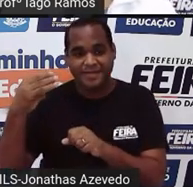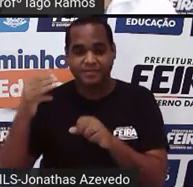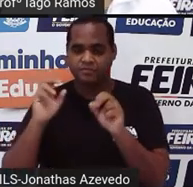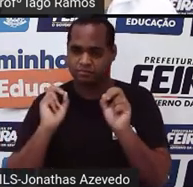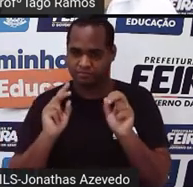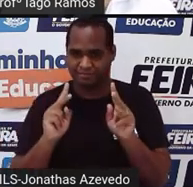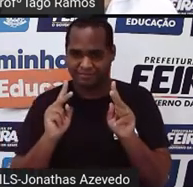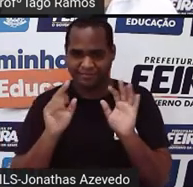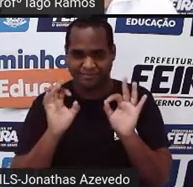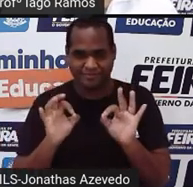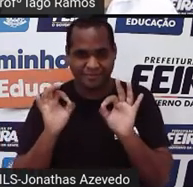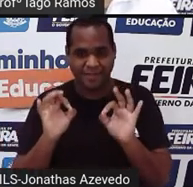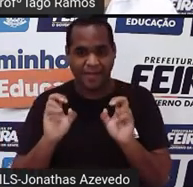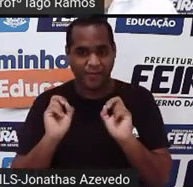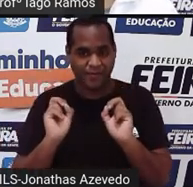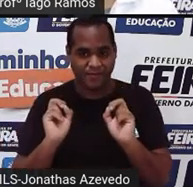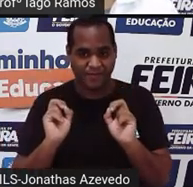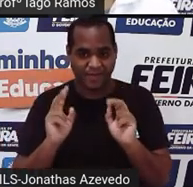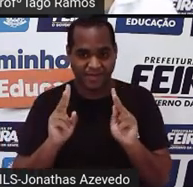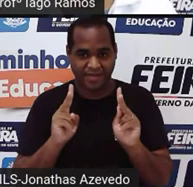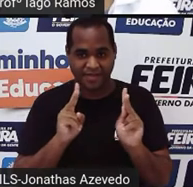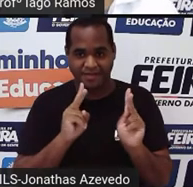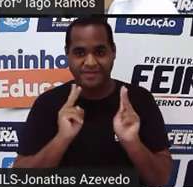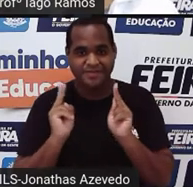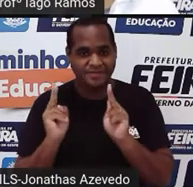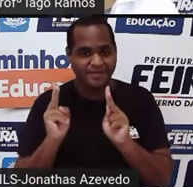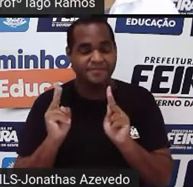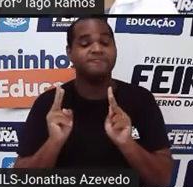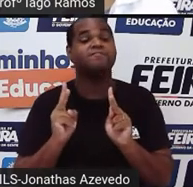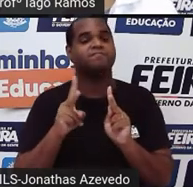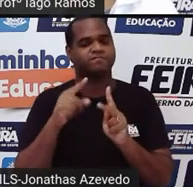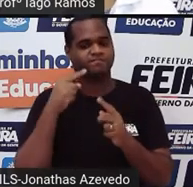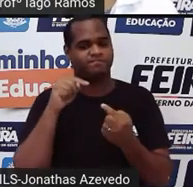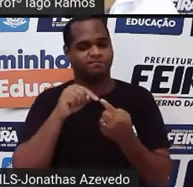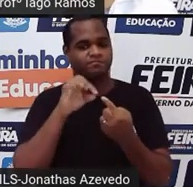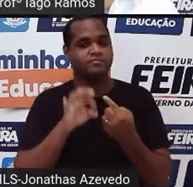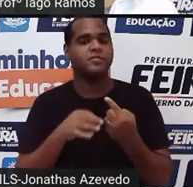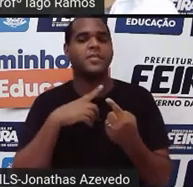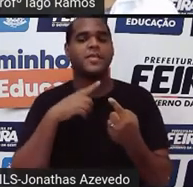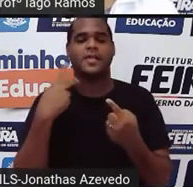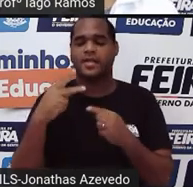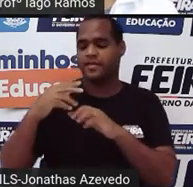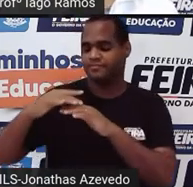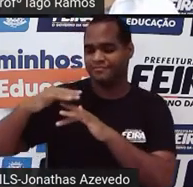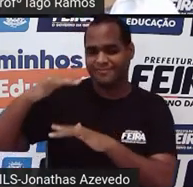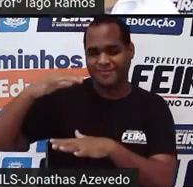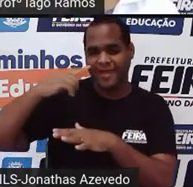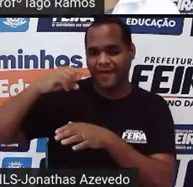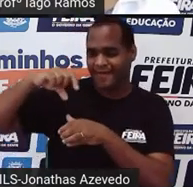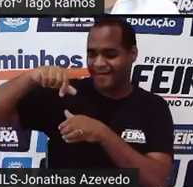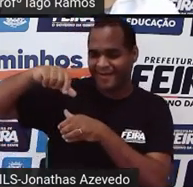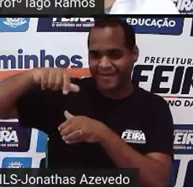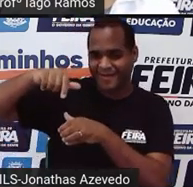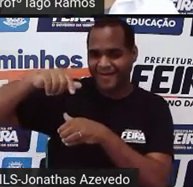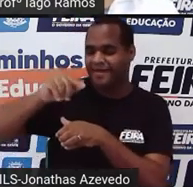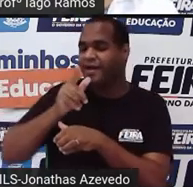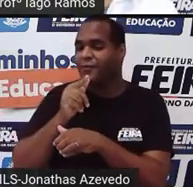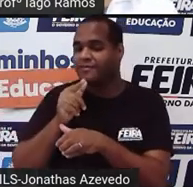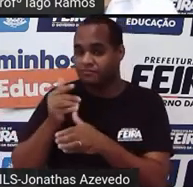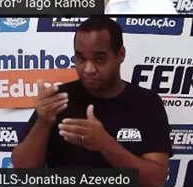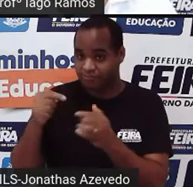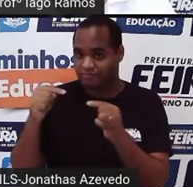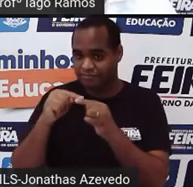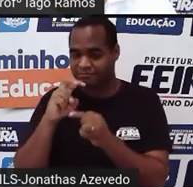cúbicos, certo? Ou seja, essa garrafinha, que cabe 500 ml